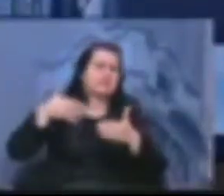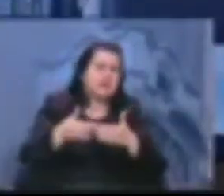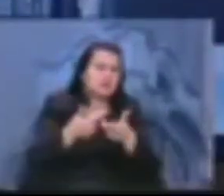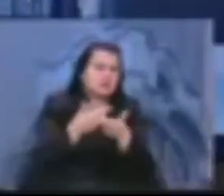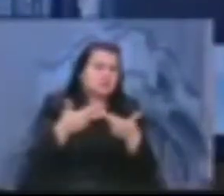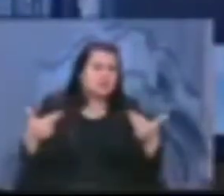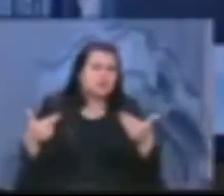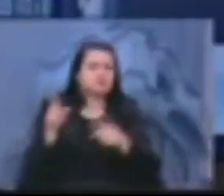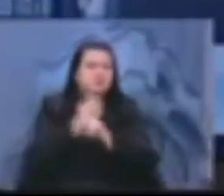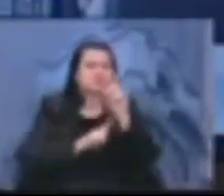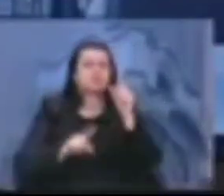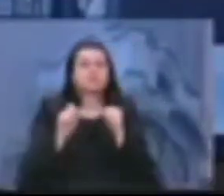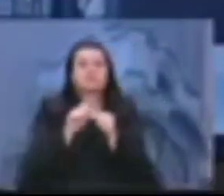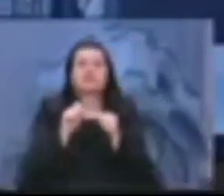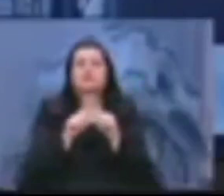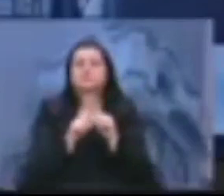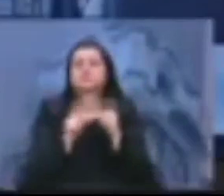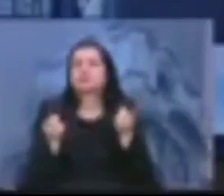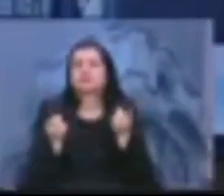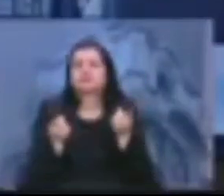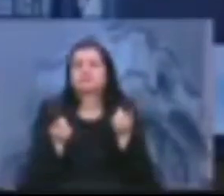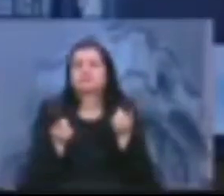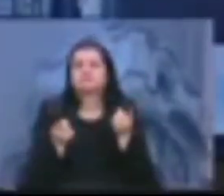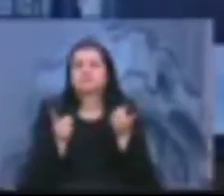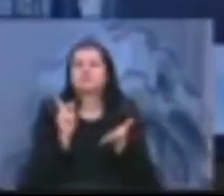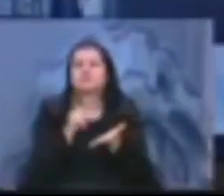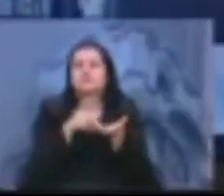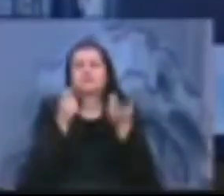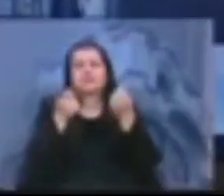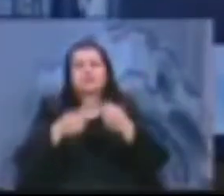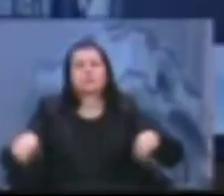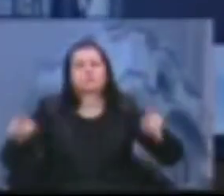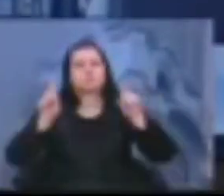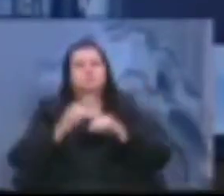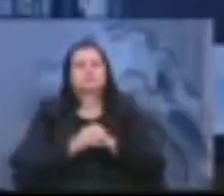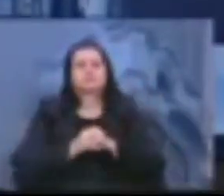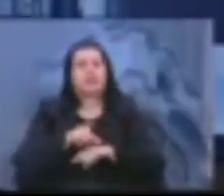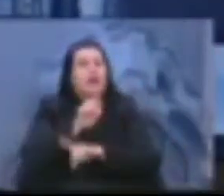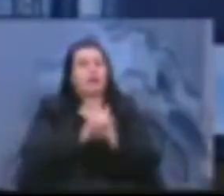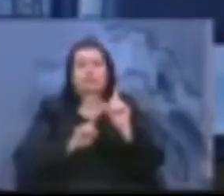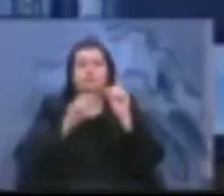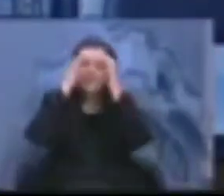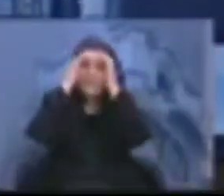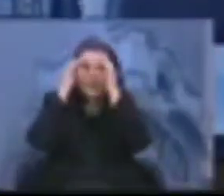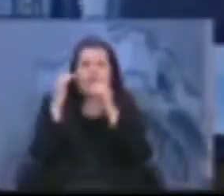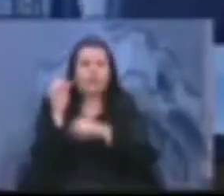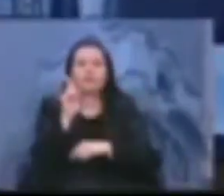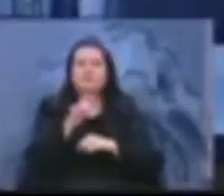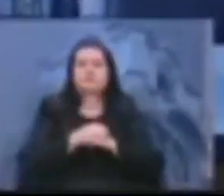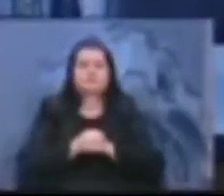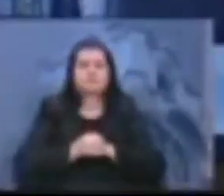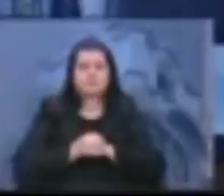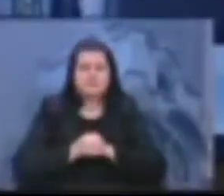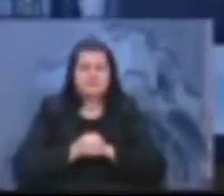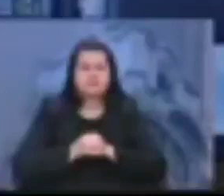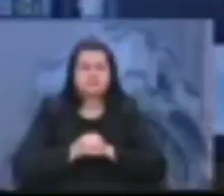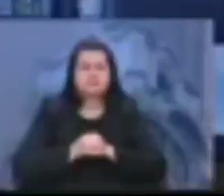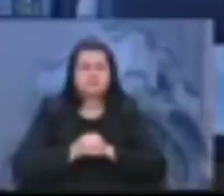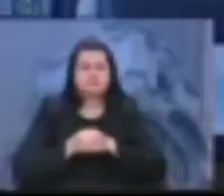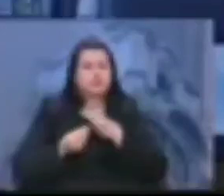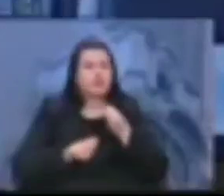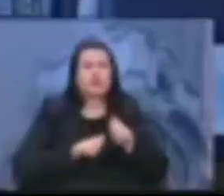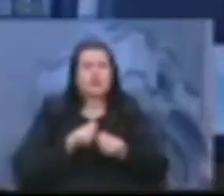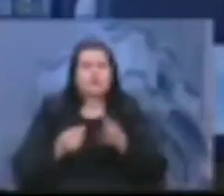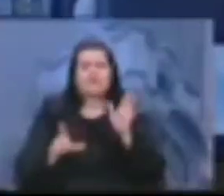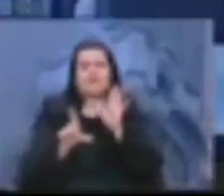a cabo sem a menor necessidade, sem o menor respeito aos trâmites